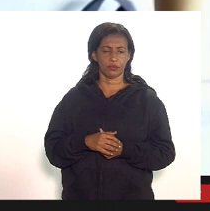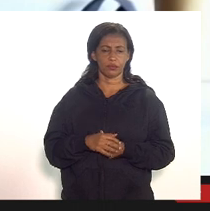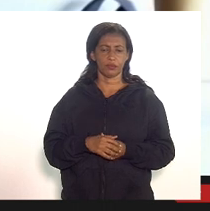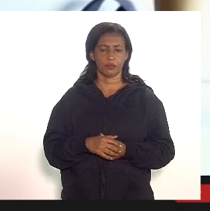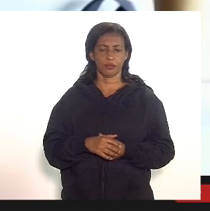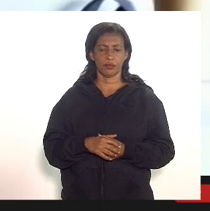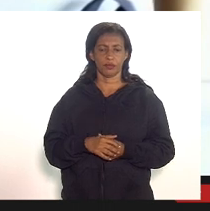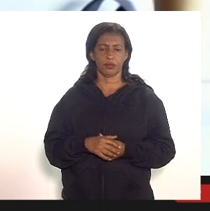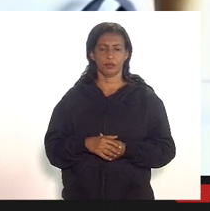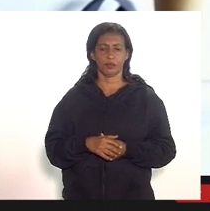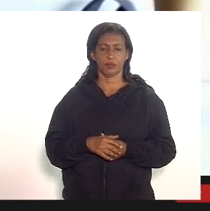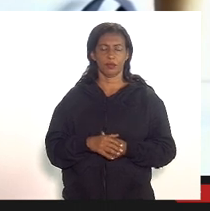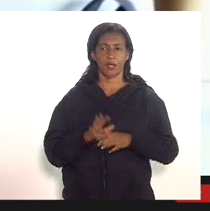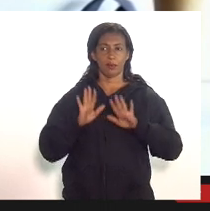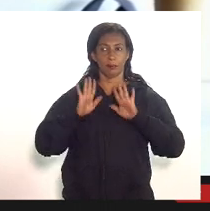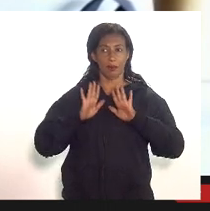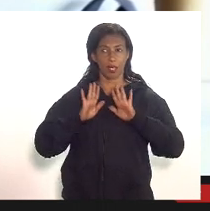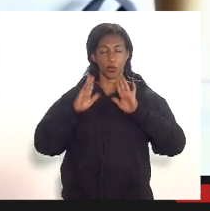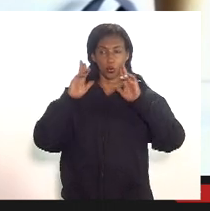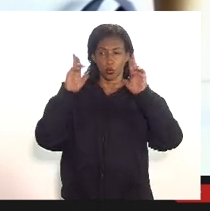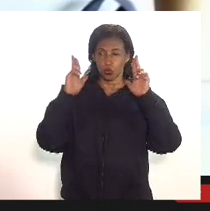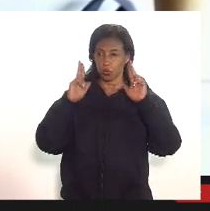agora jamais